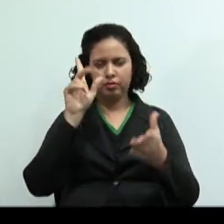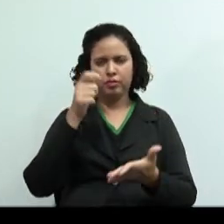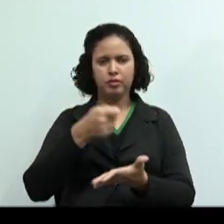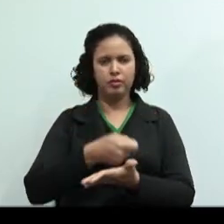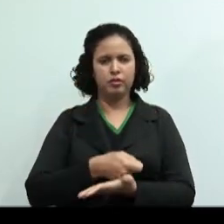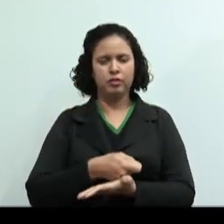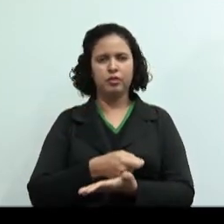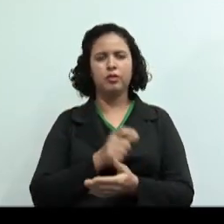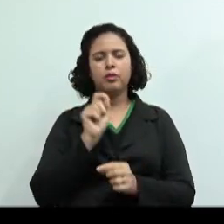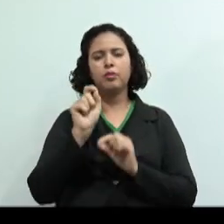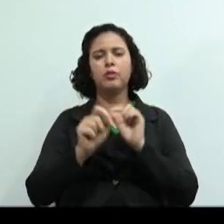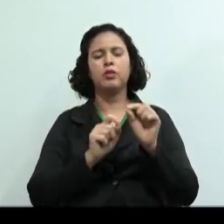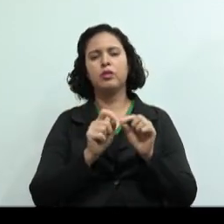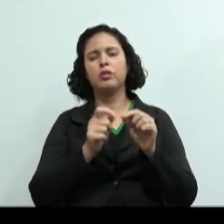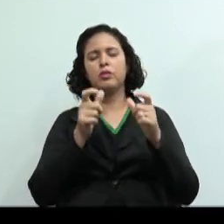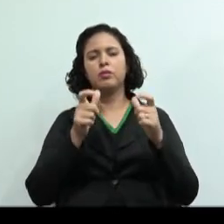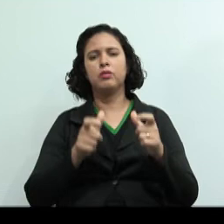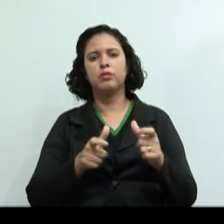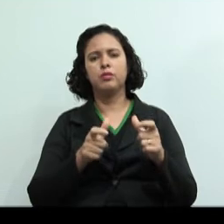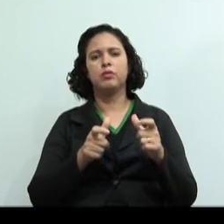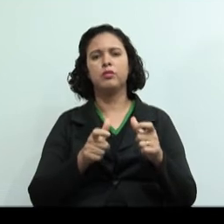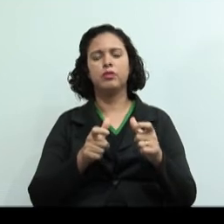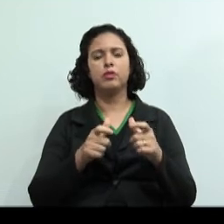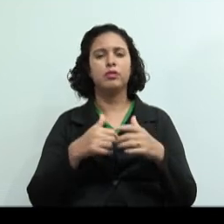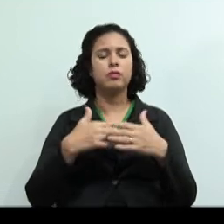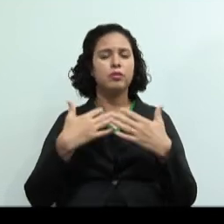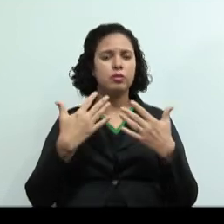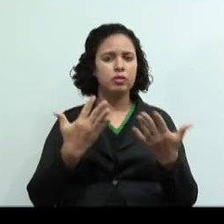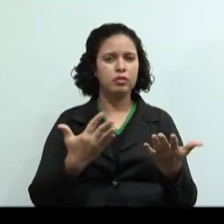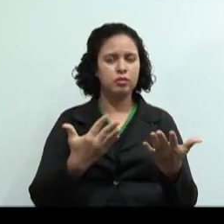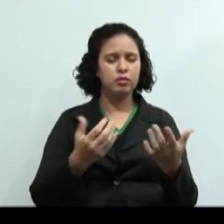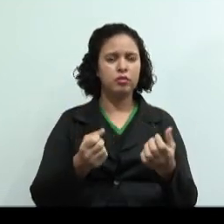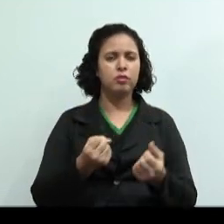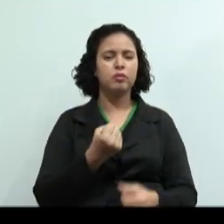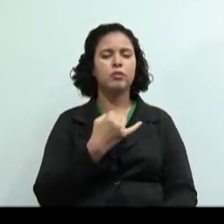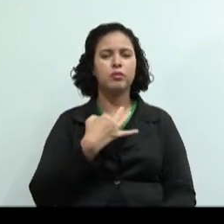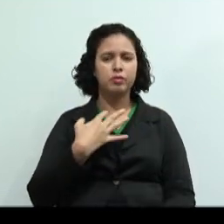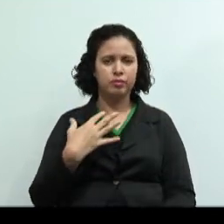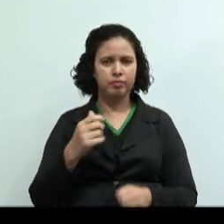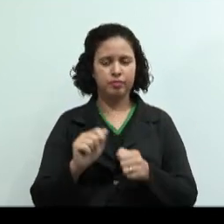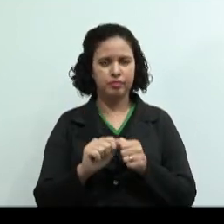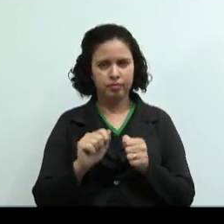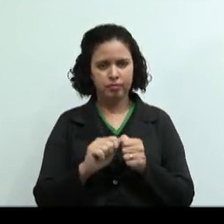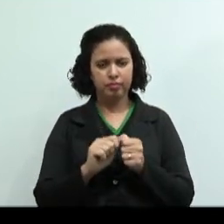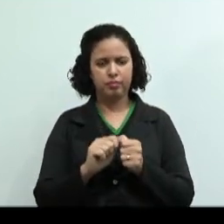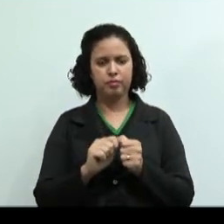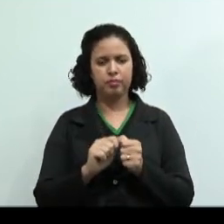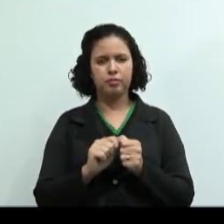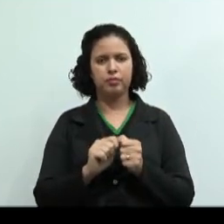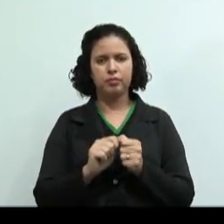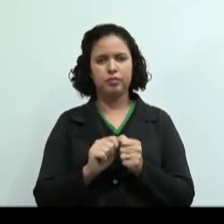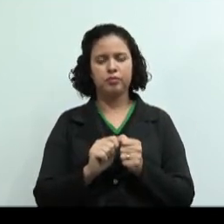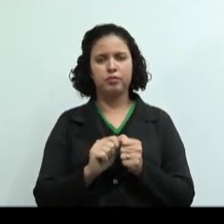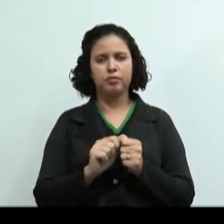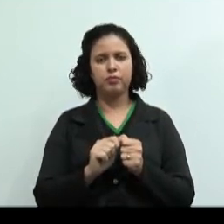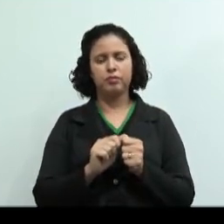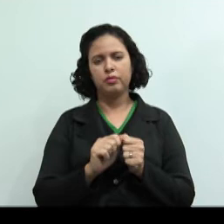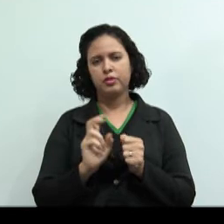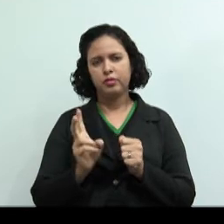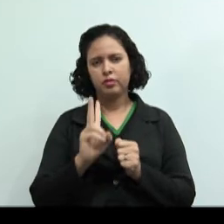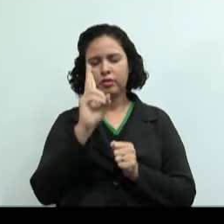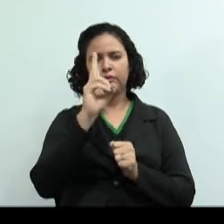envolve o que, quando, como e quanto fabricar. Formações de preço de venda, escolhas entre